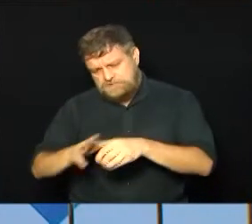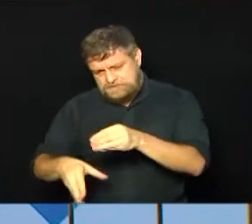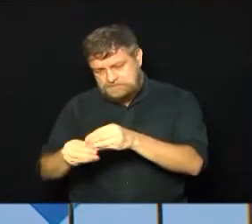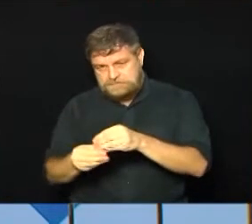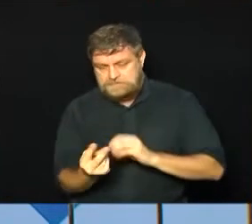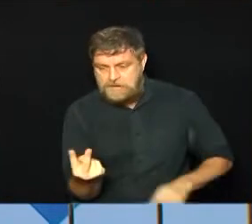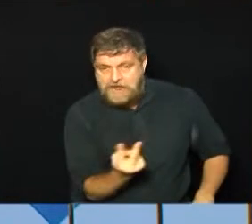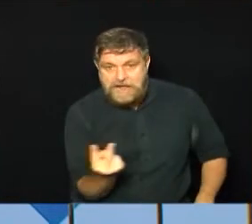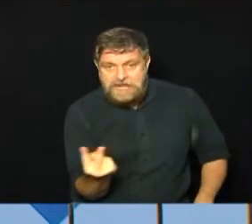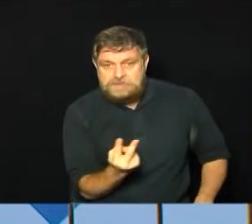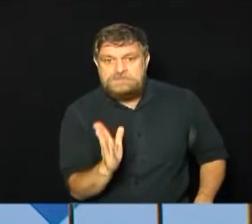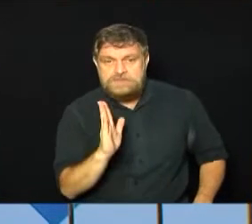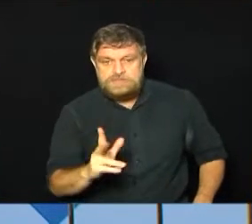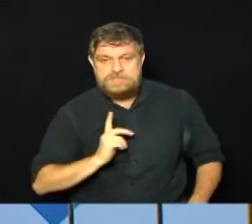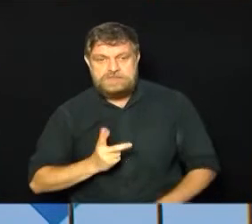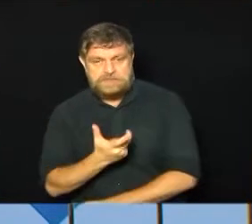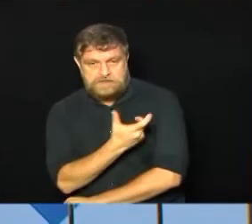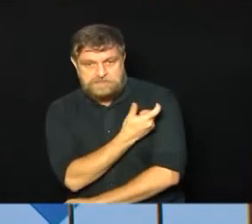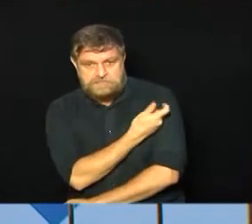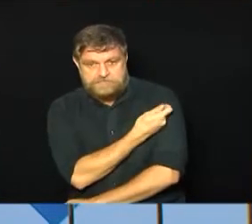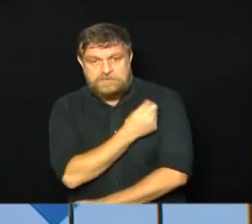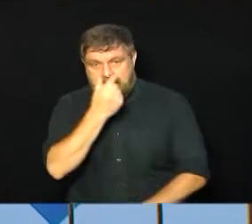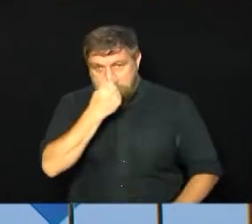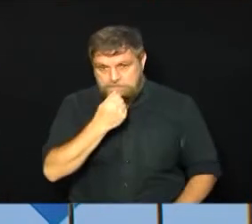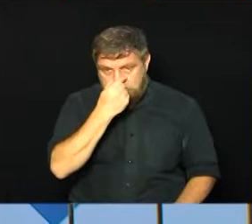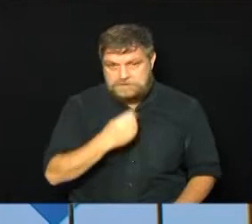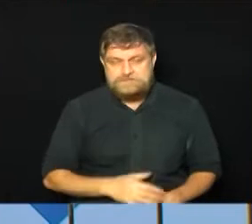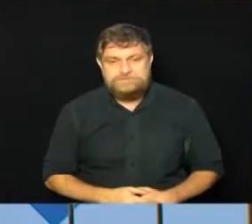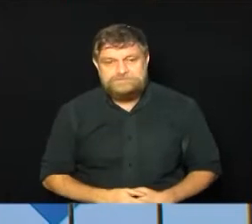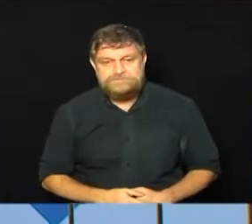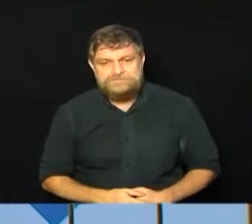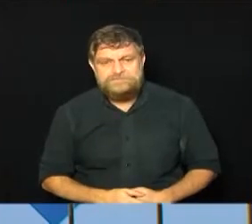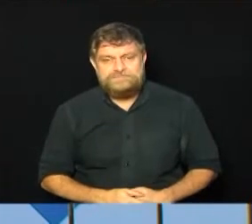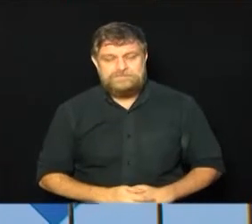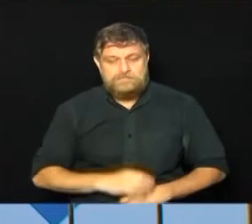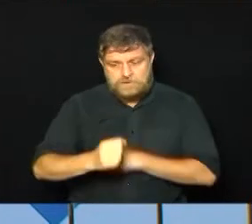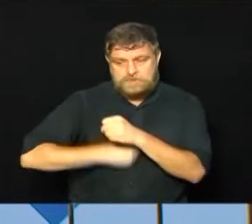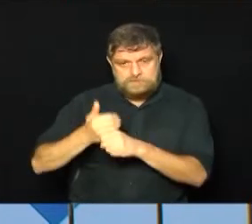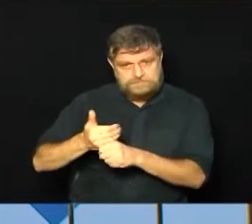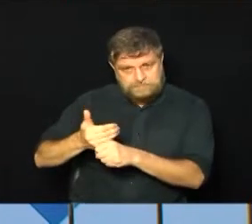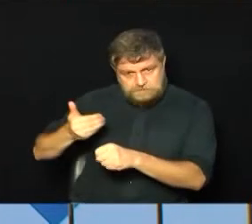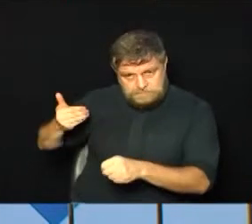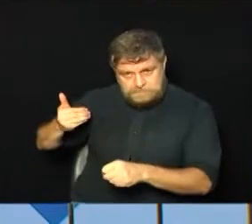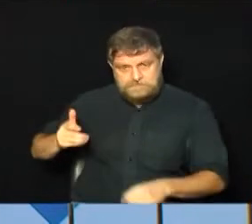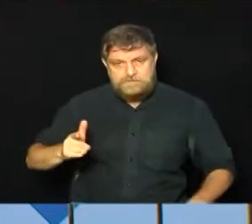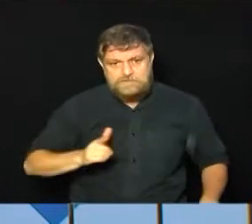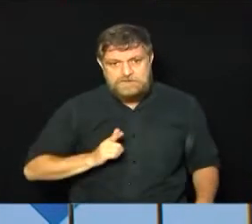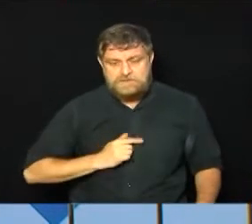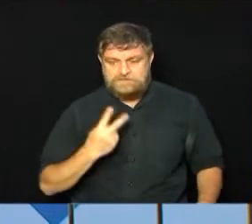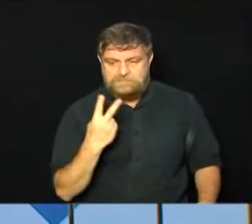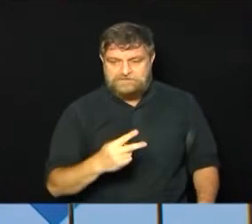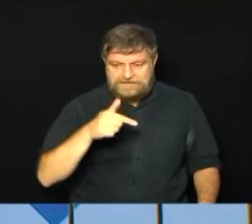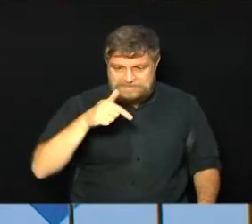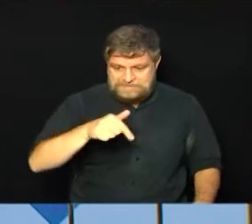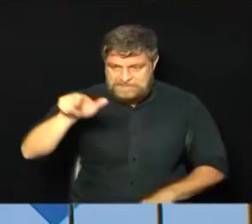eram vacinadas contra a influenza. No ano passado, só para a gente ter uma ideia, foram confirmados 27 casos